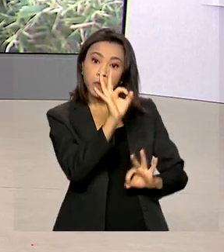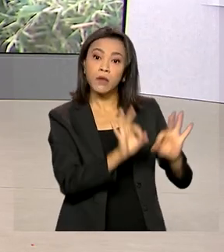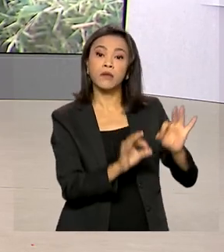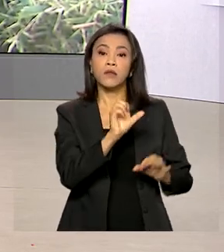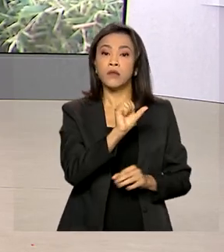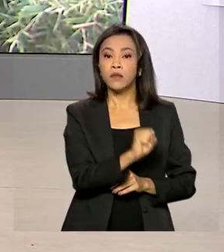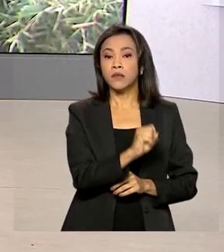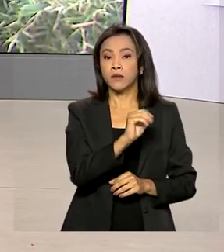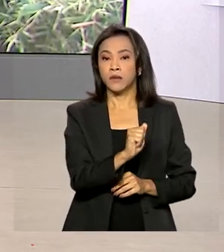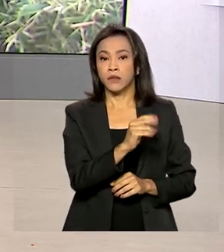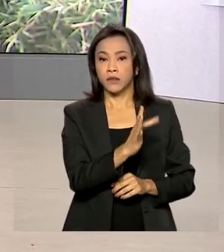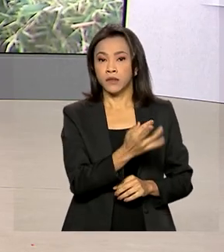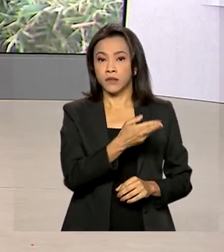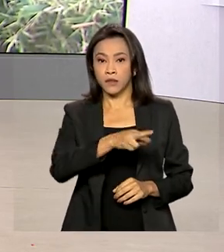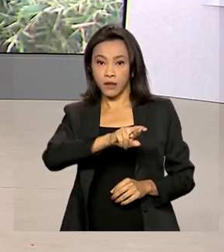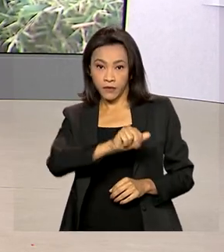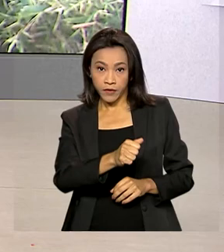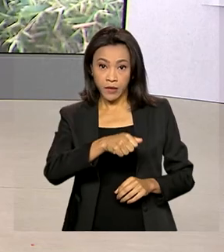não isso Glauco? Bom dia!